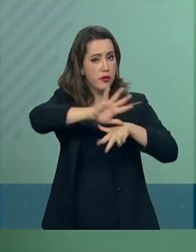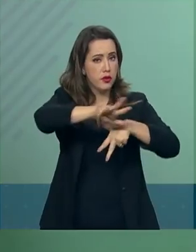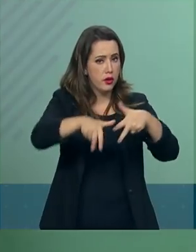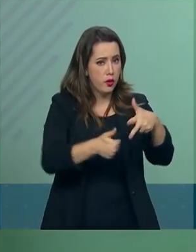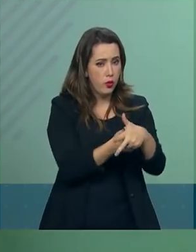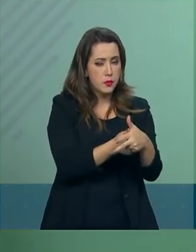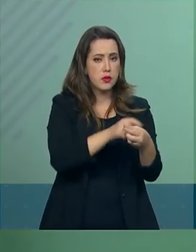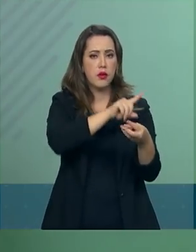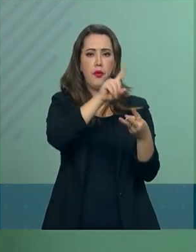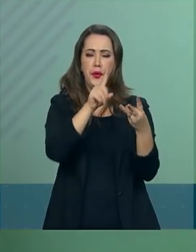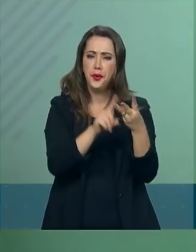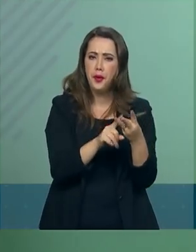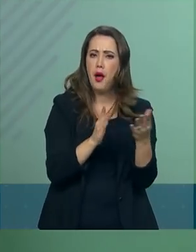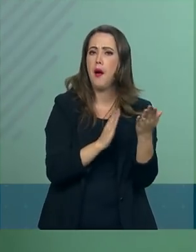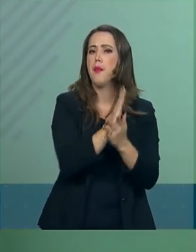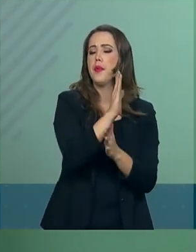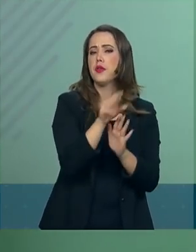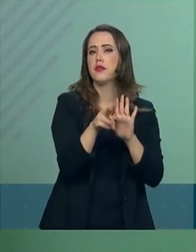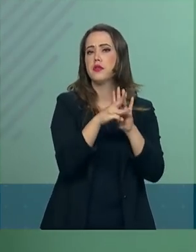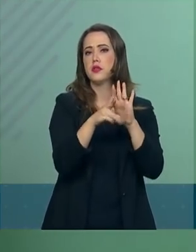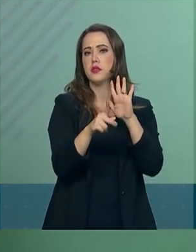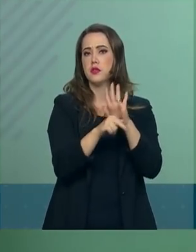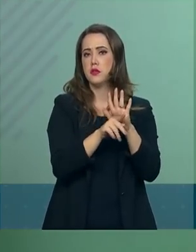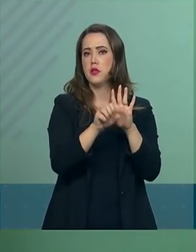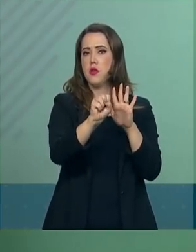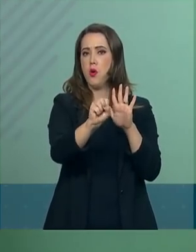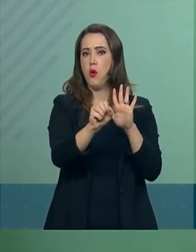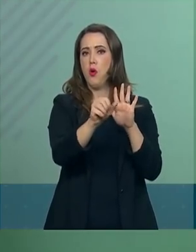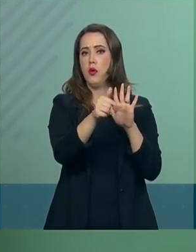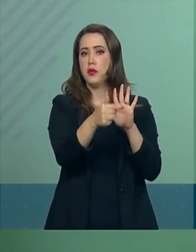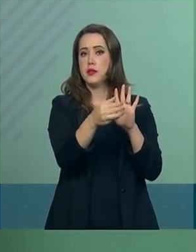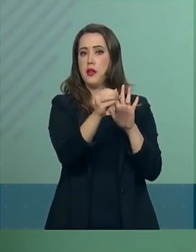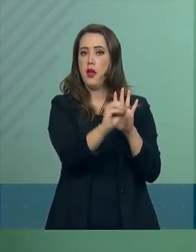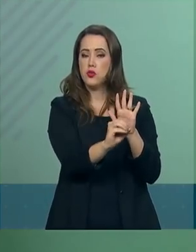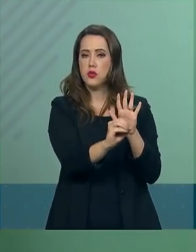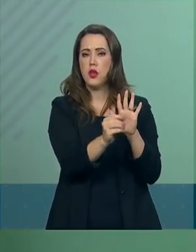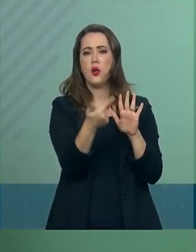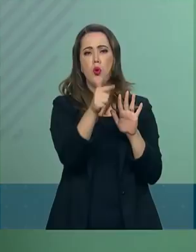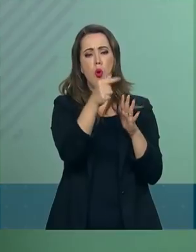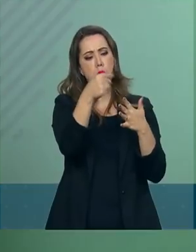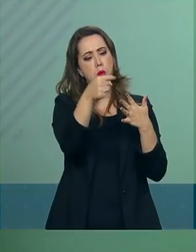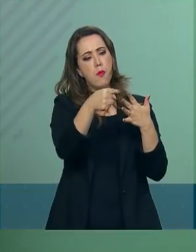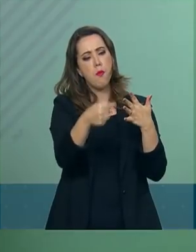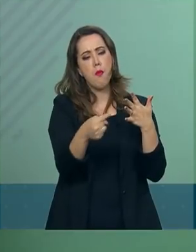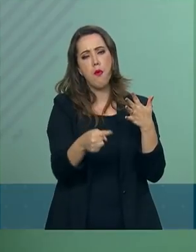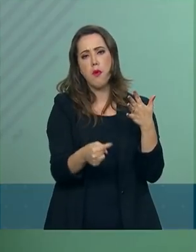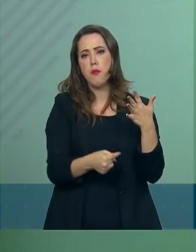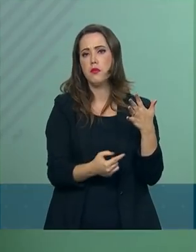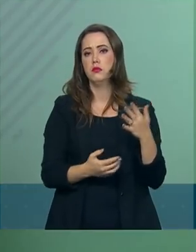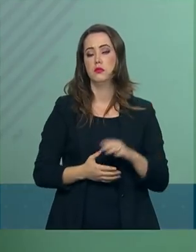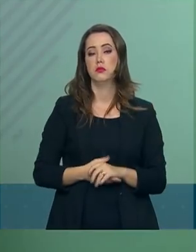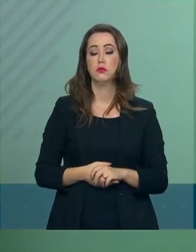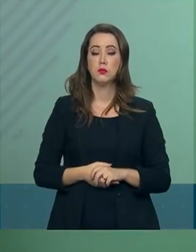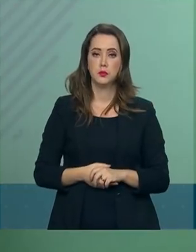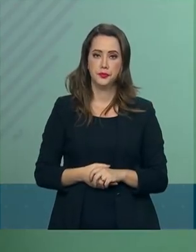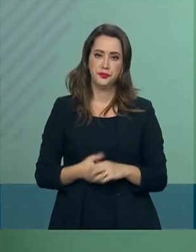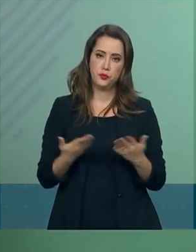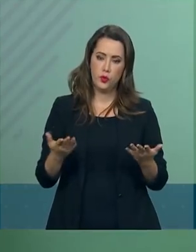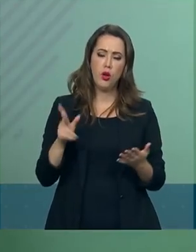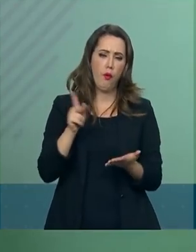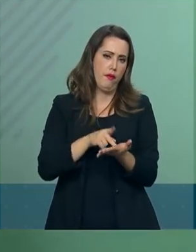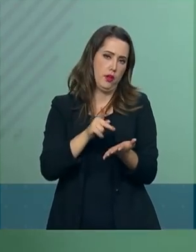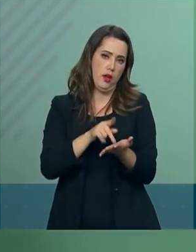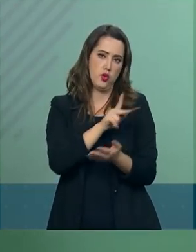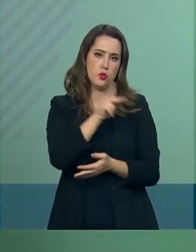a aprovação da medida provisória 870, dentre outras atividades. De